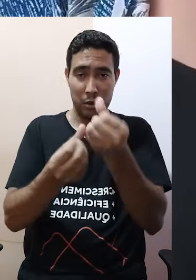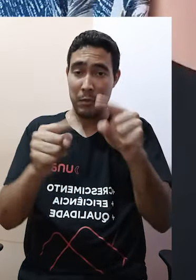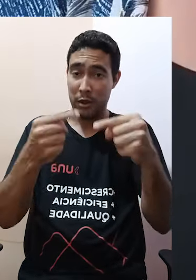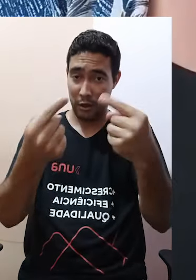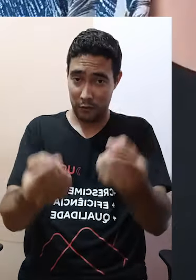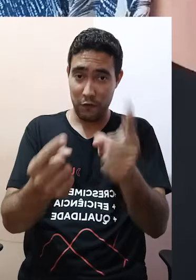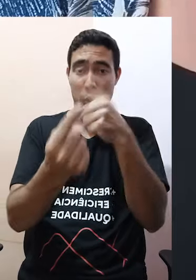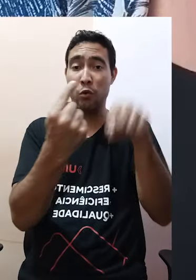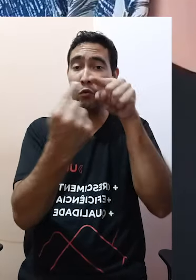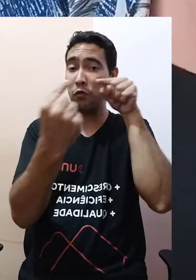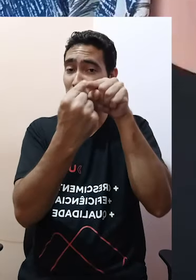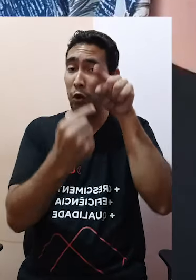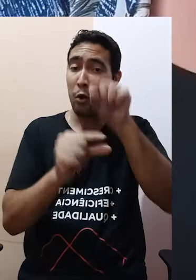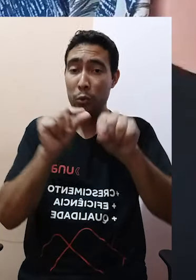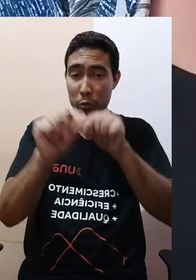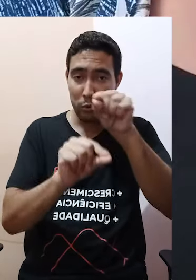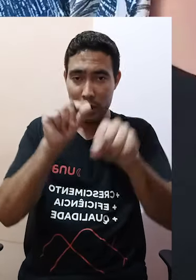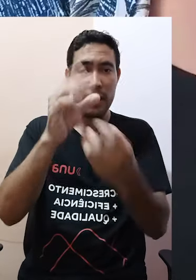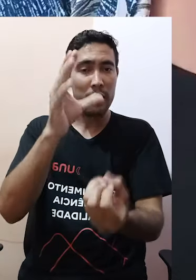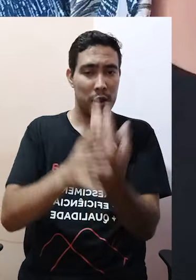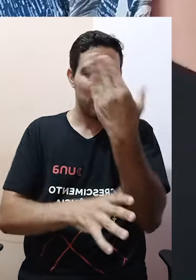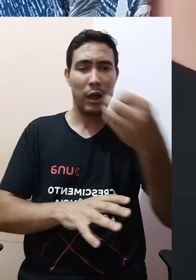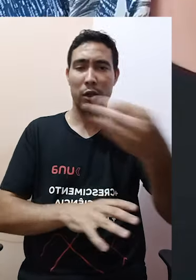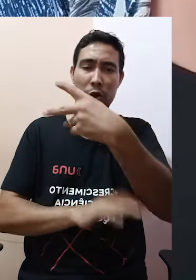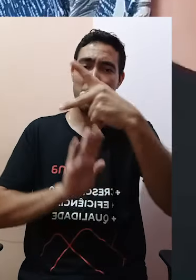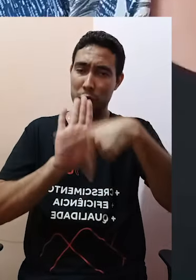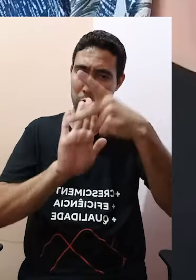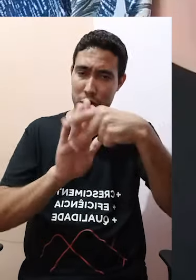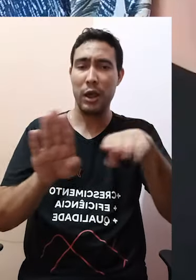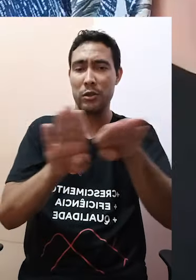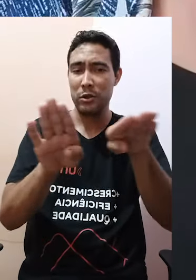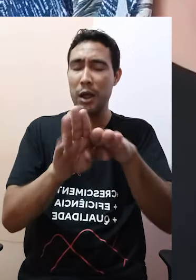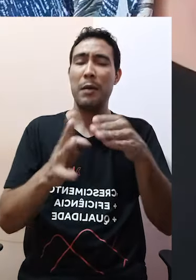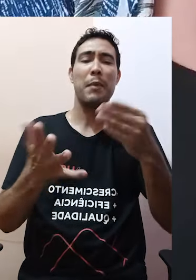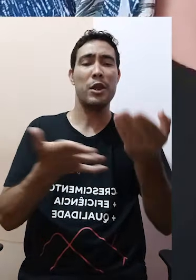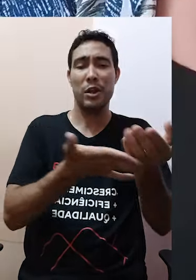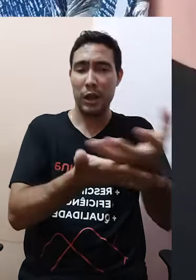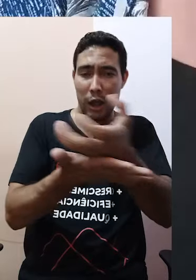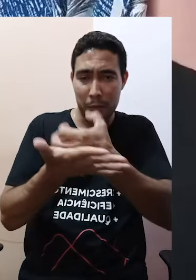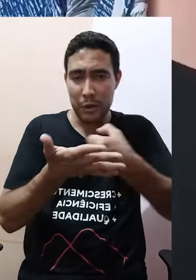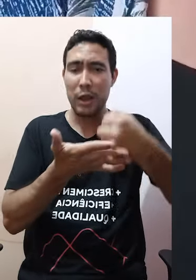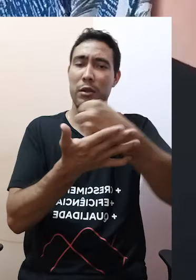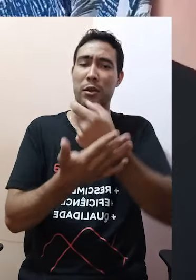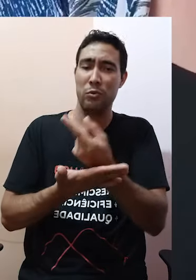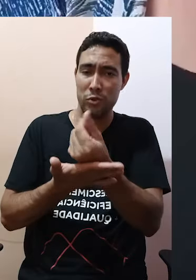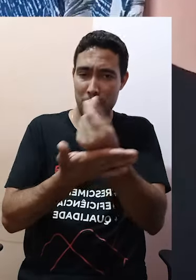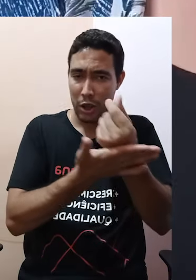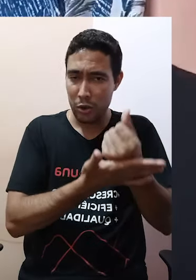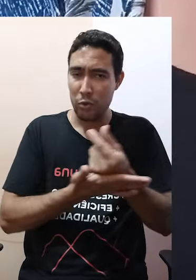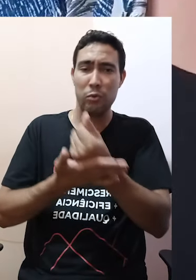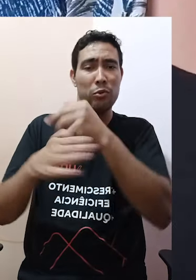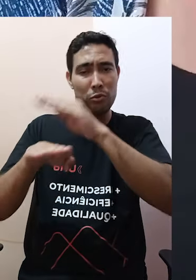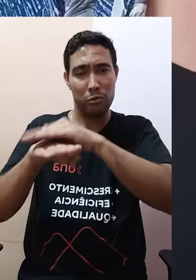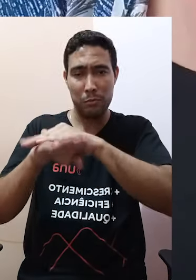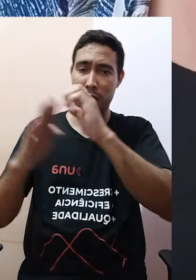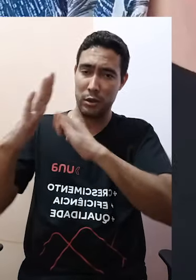o foco é a elaboração de projetos e a captação de recursos, seja do ponto de vista das